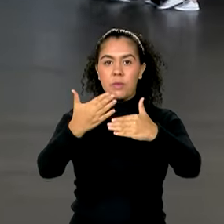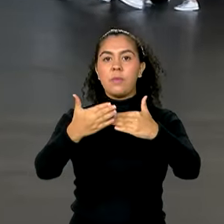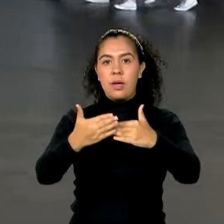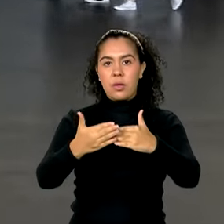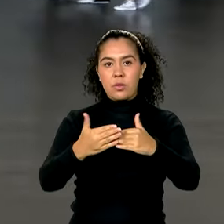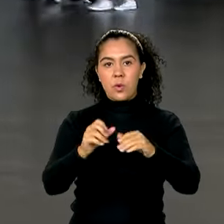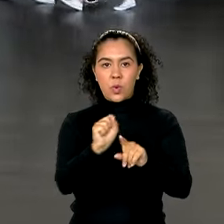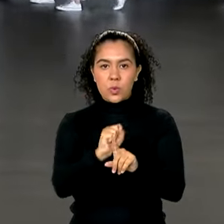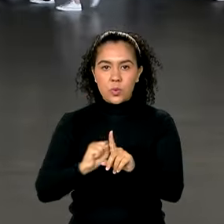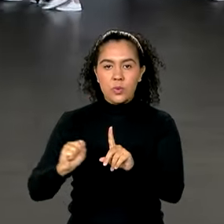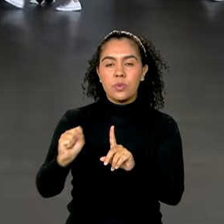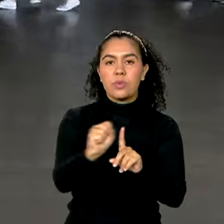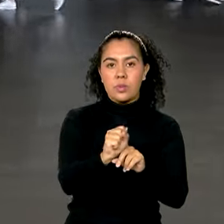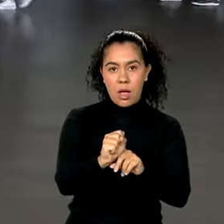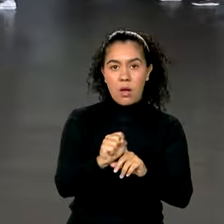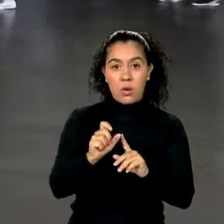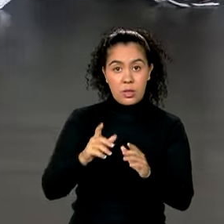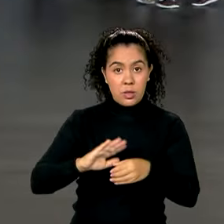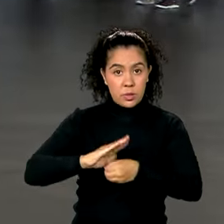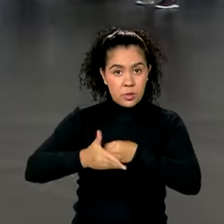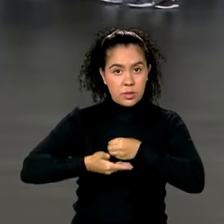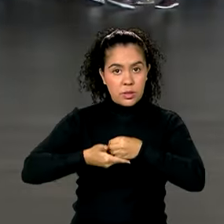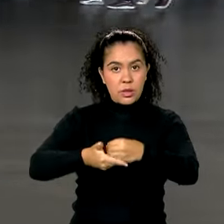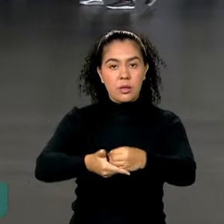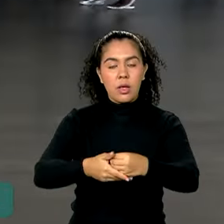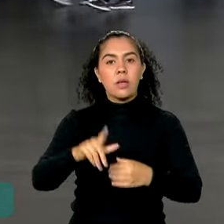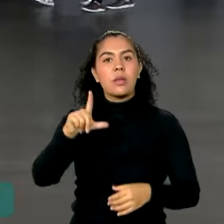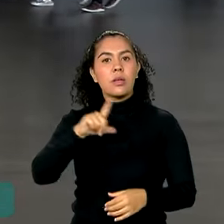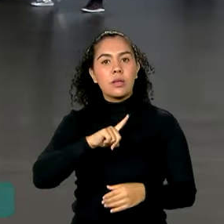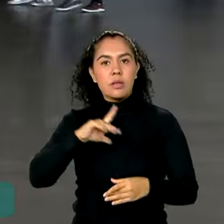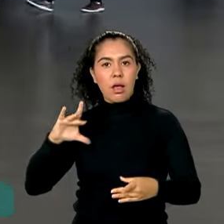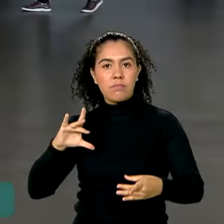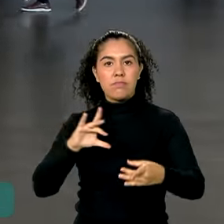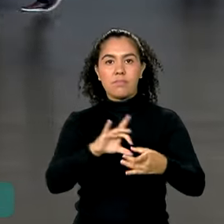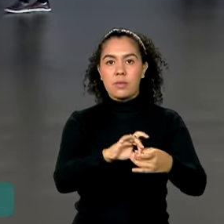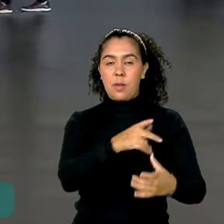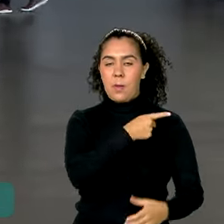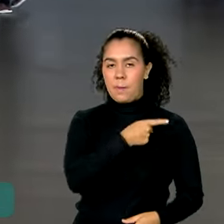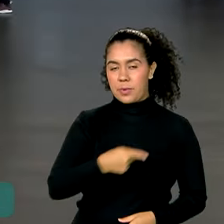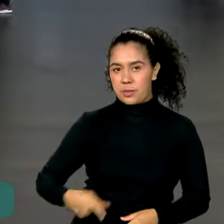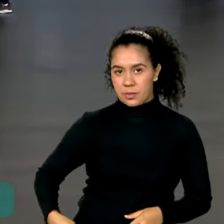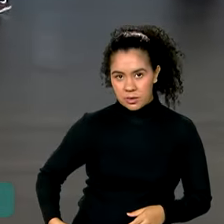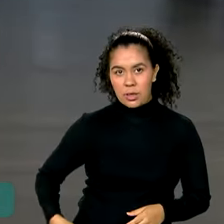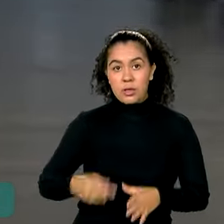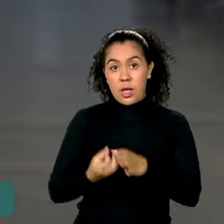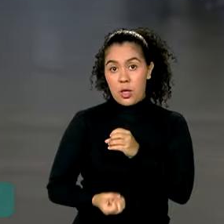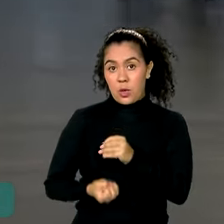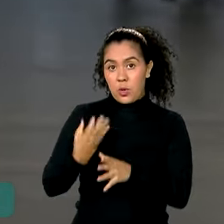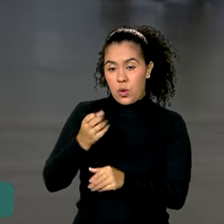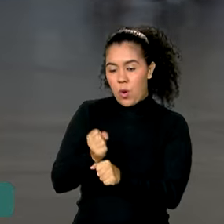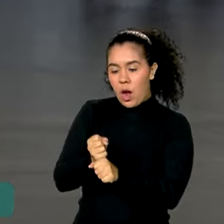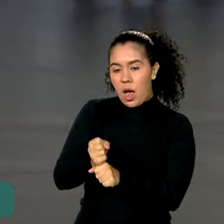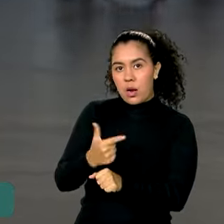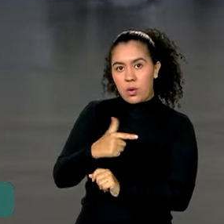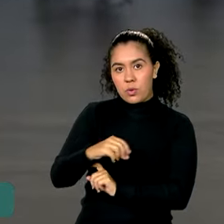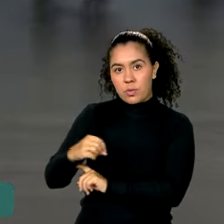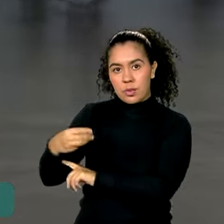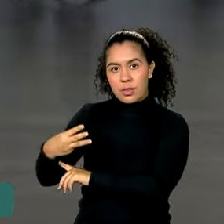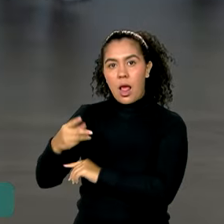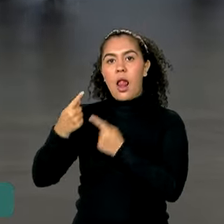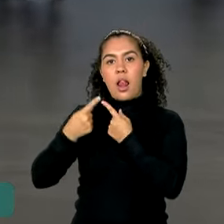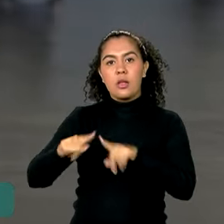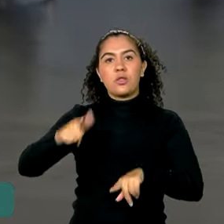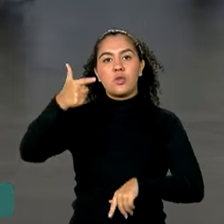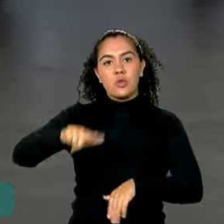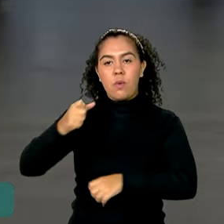Sustentável, o Conselhão, órgão de assessoramento direto do presidente da República, criado em 2003 e relançado no